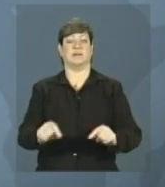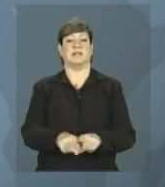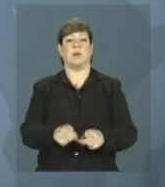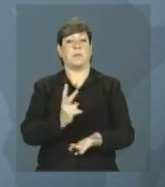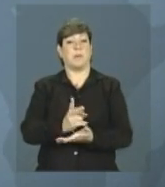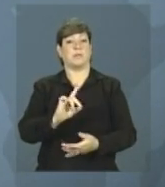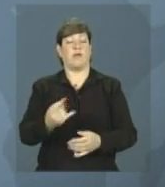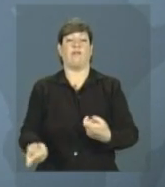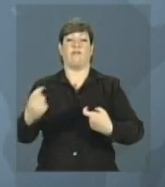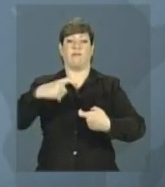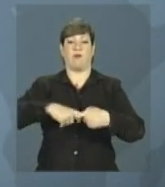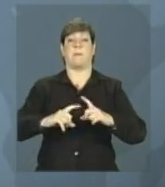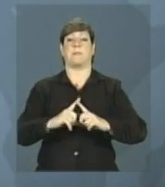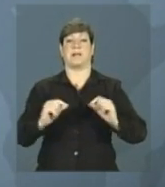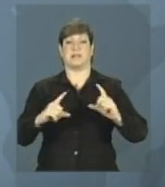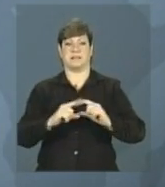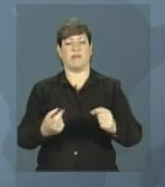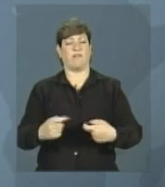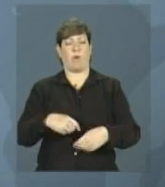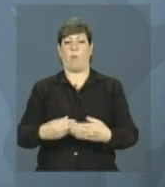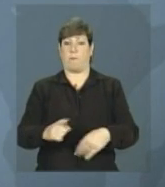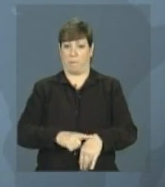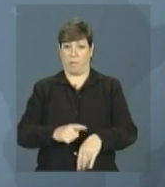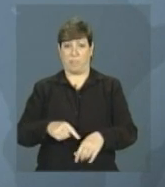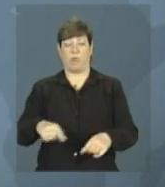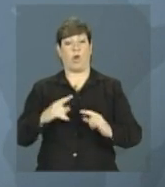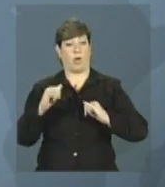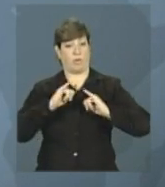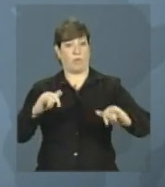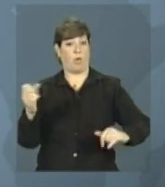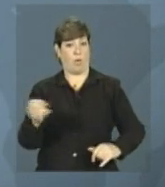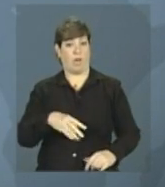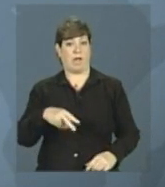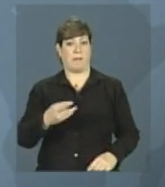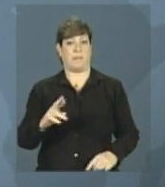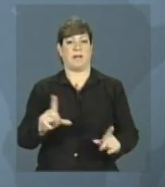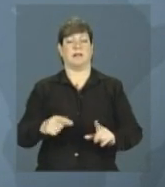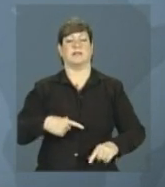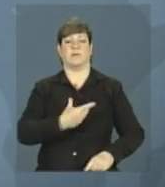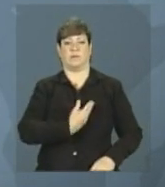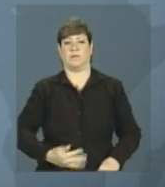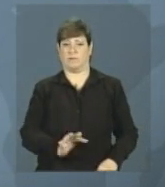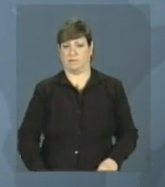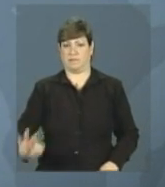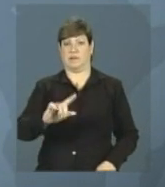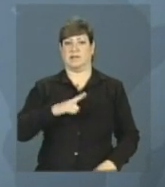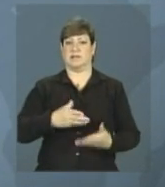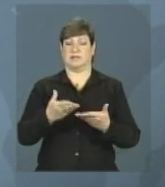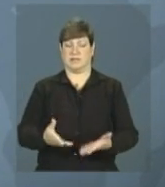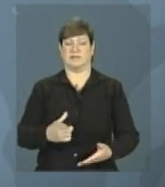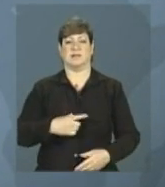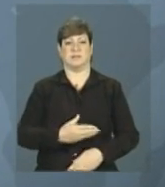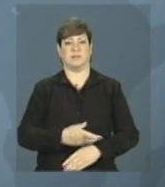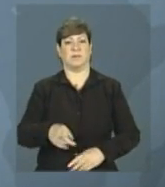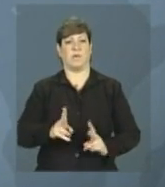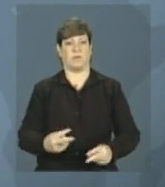dia, ela retorna à Brasília. Voltamos a qualquer momento com novas informações sobre a viagem da presidenta Dilma Hanover. Continue com a gente,